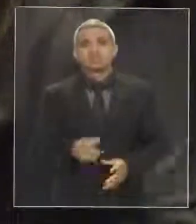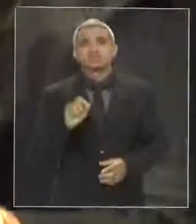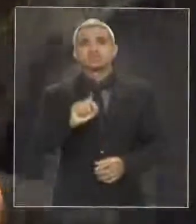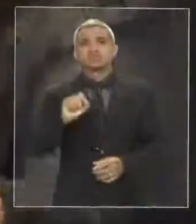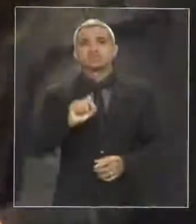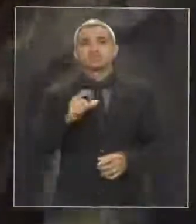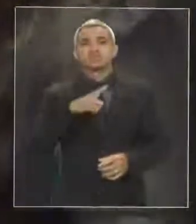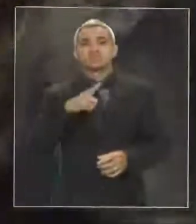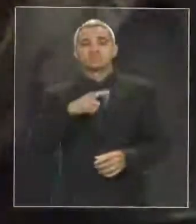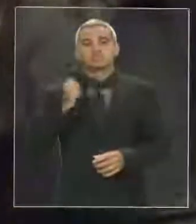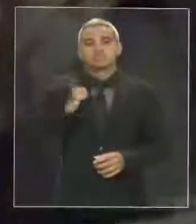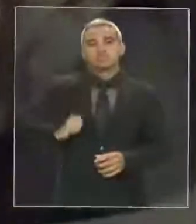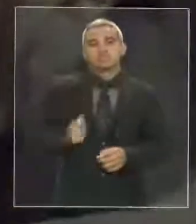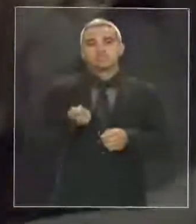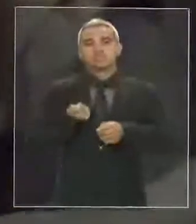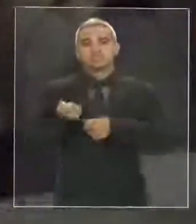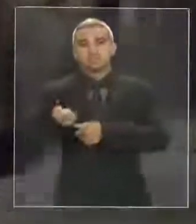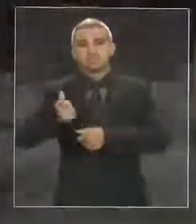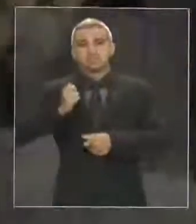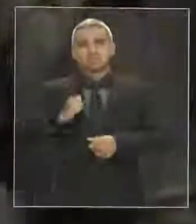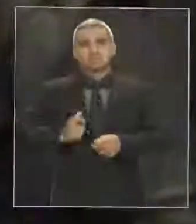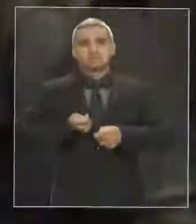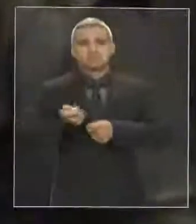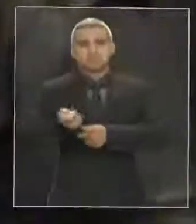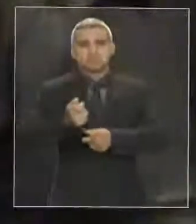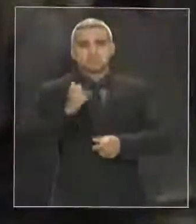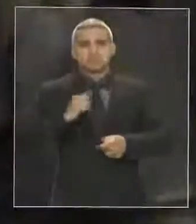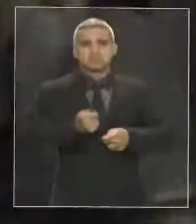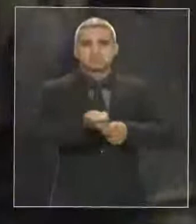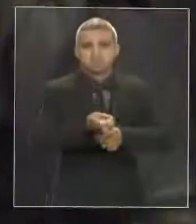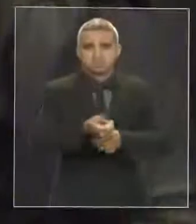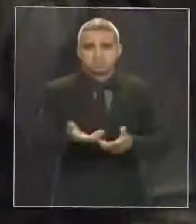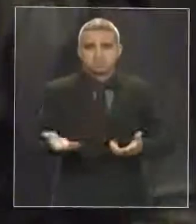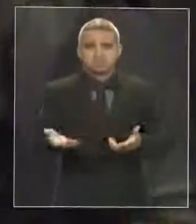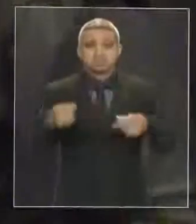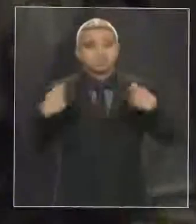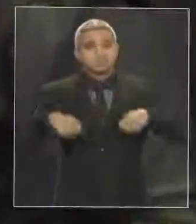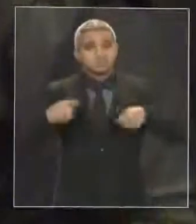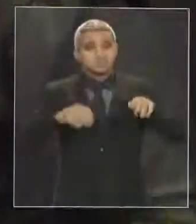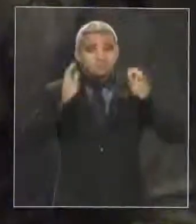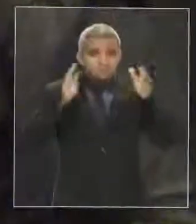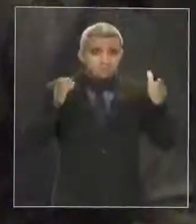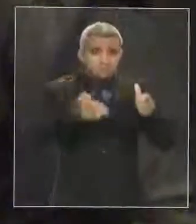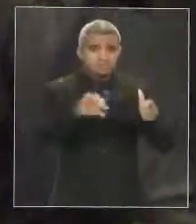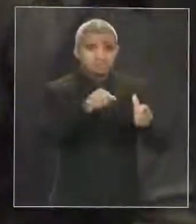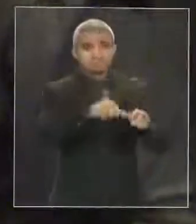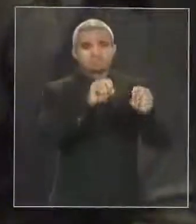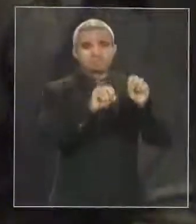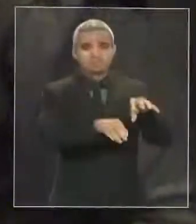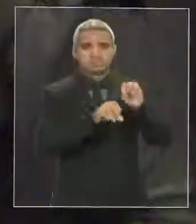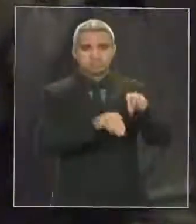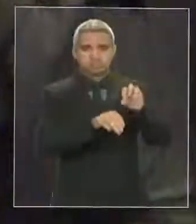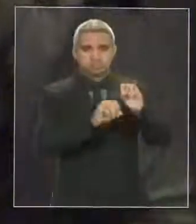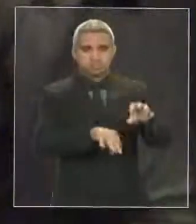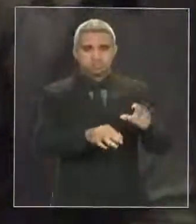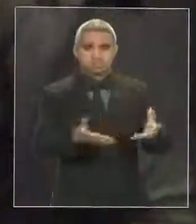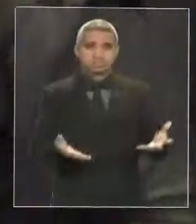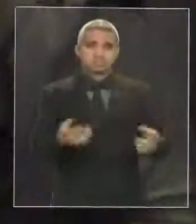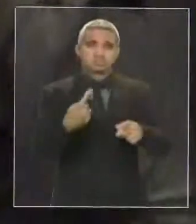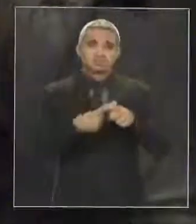bolsa isto, bolsa aquilo, tinha que cuidar melhor da educação para que as pessoas não ficassem sendo como